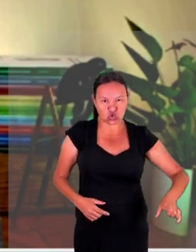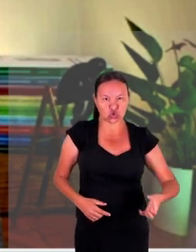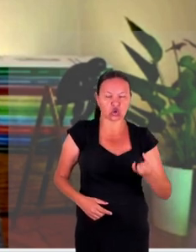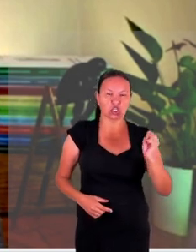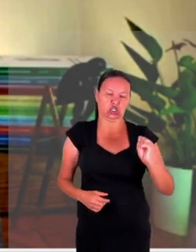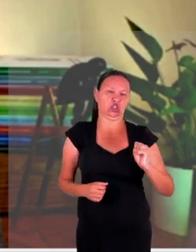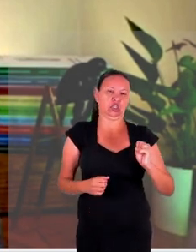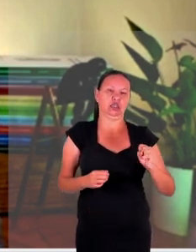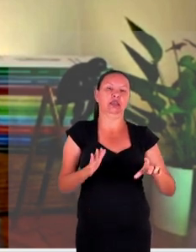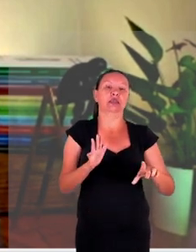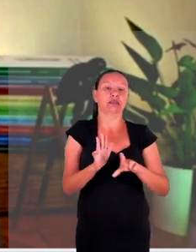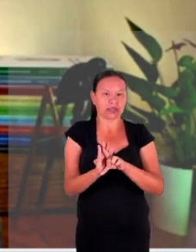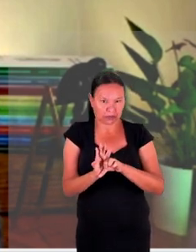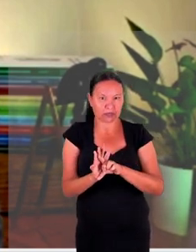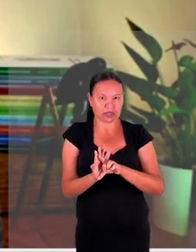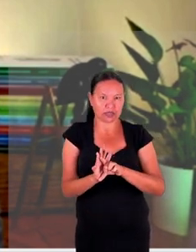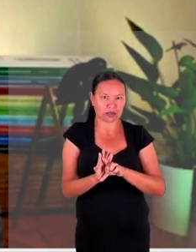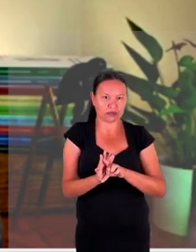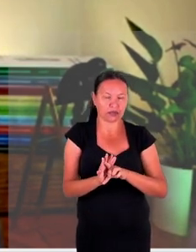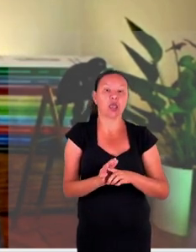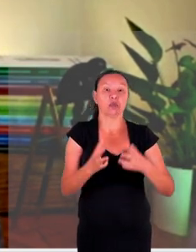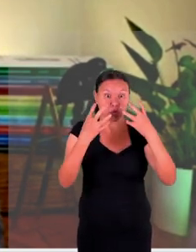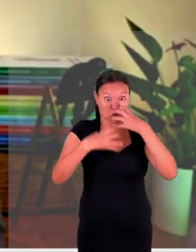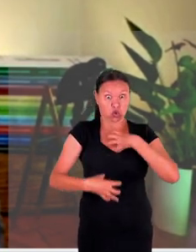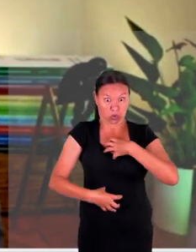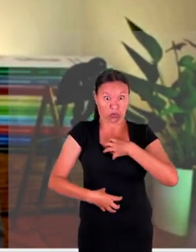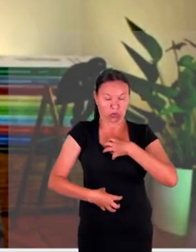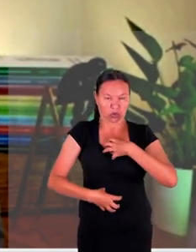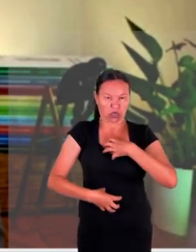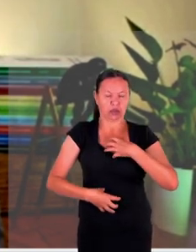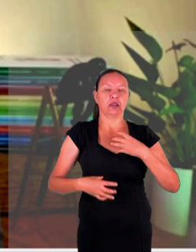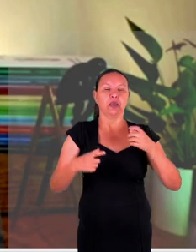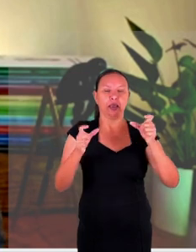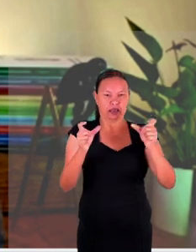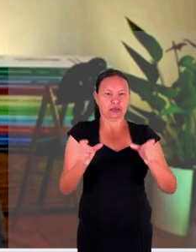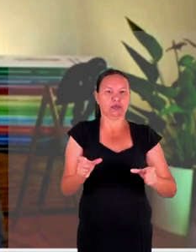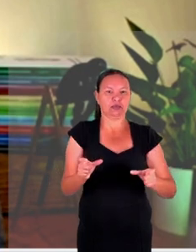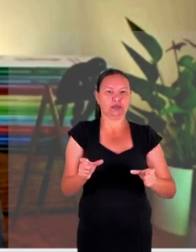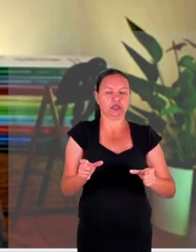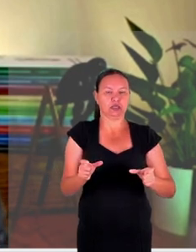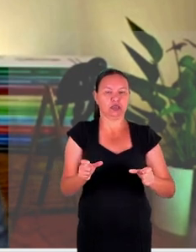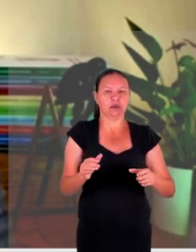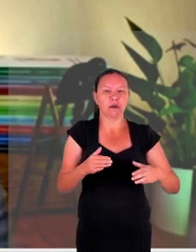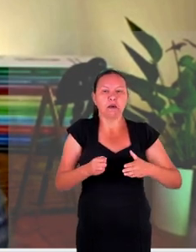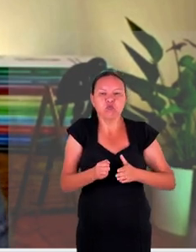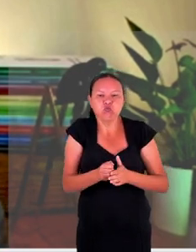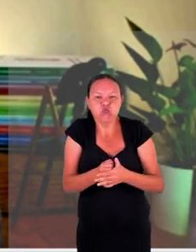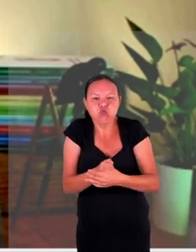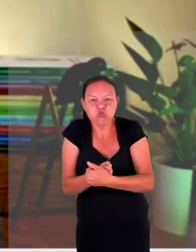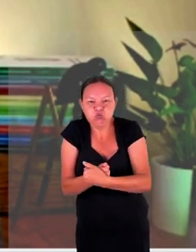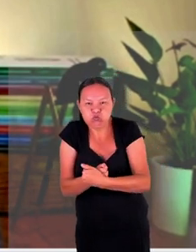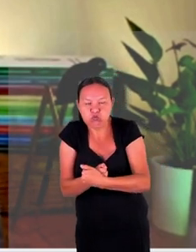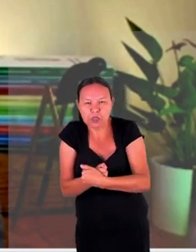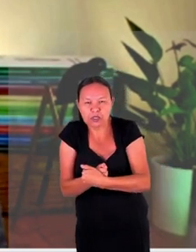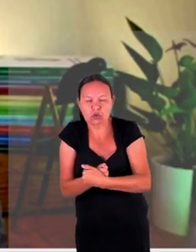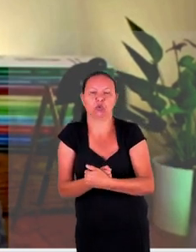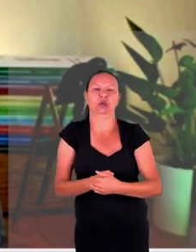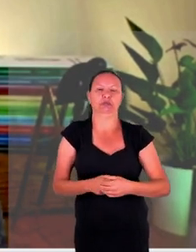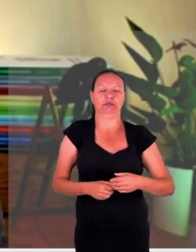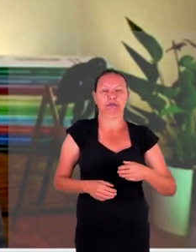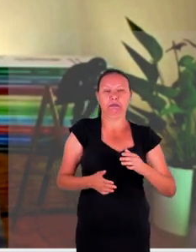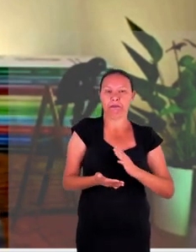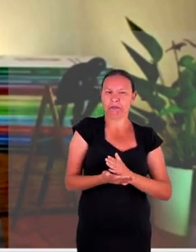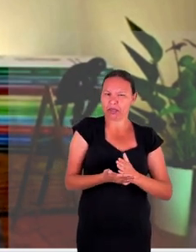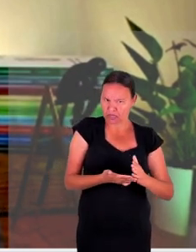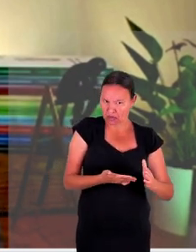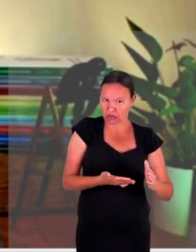de violação e por isso a gente incorpora uma nova dimensão a essa proteção vejamos o caso do mais recente